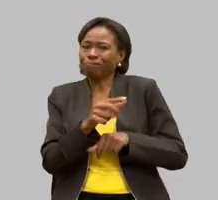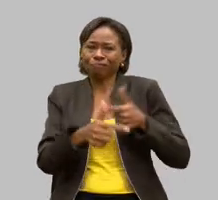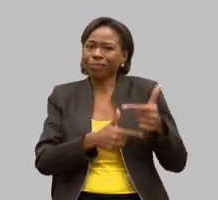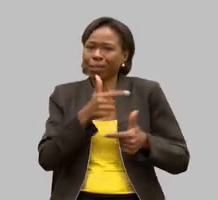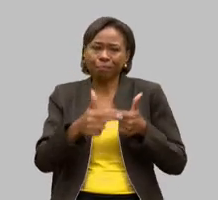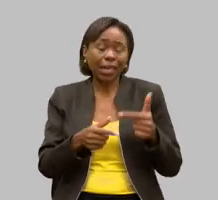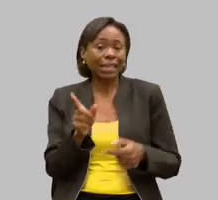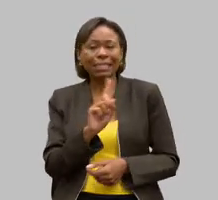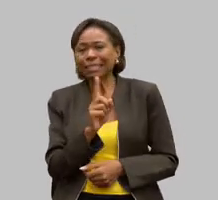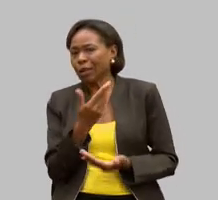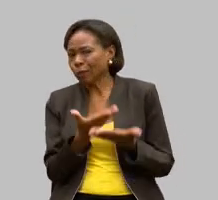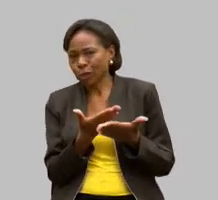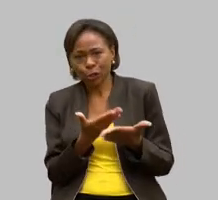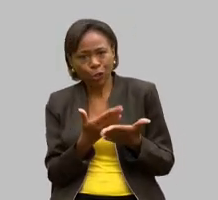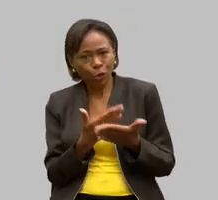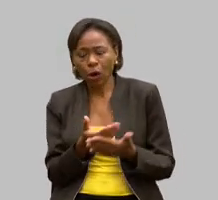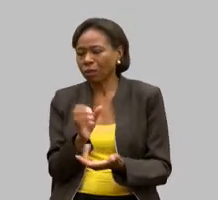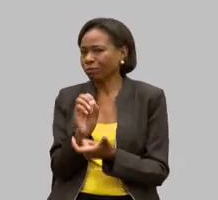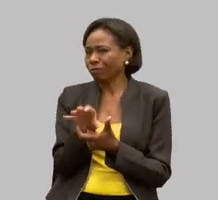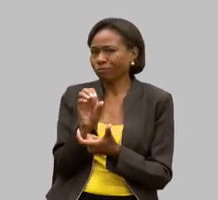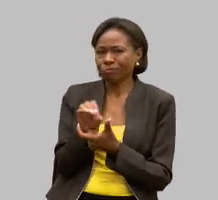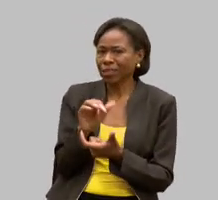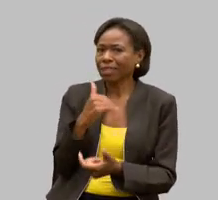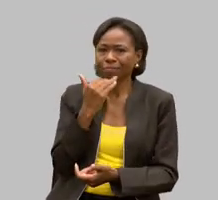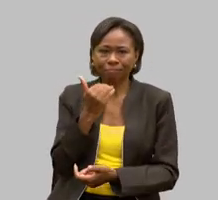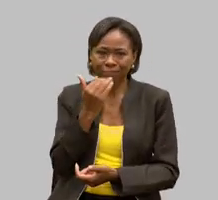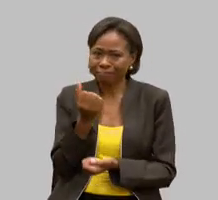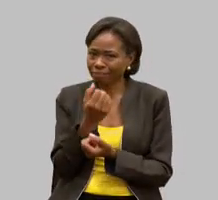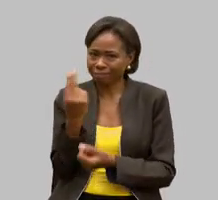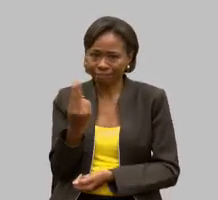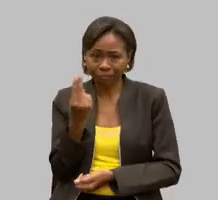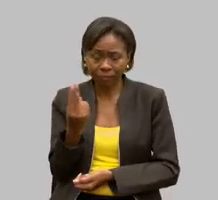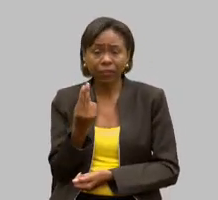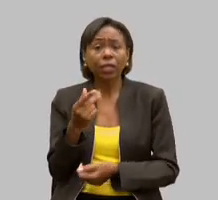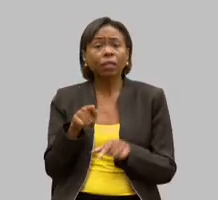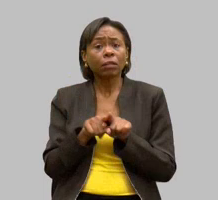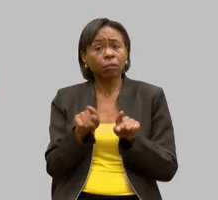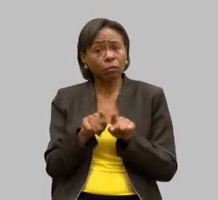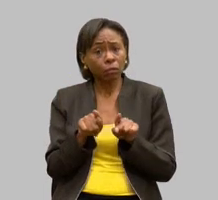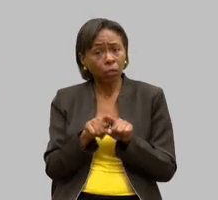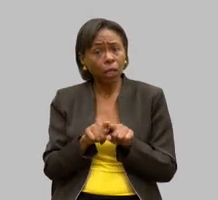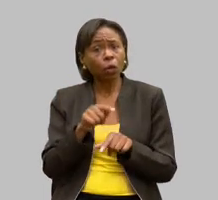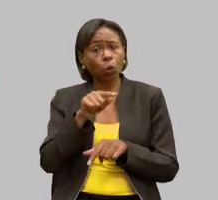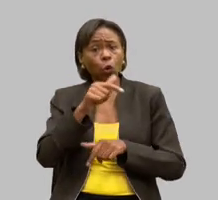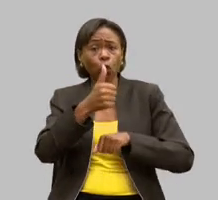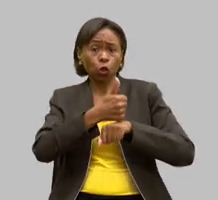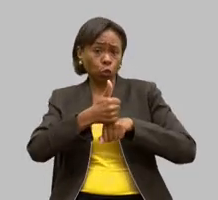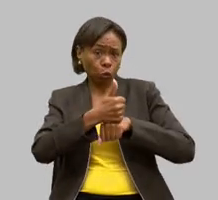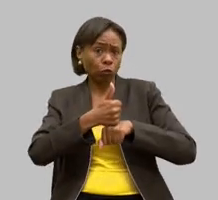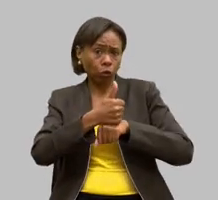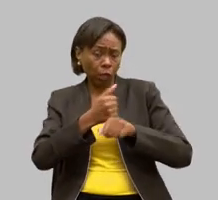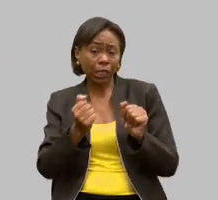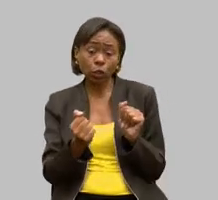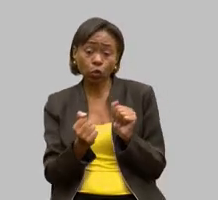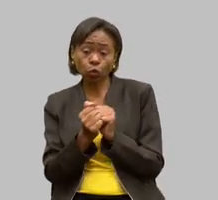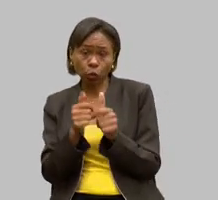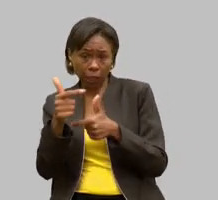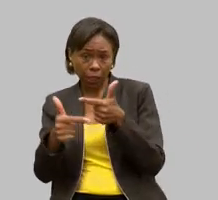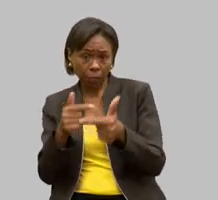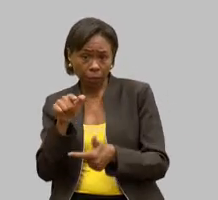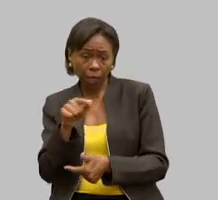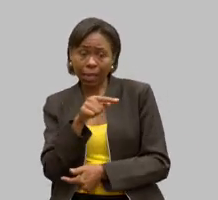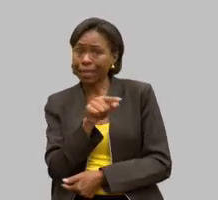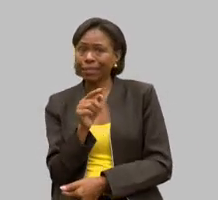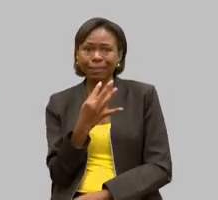que não vai ser alfabetizado e praticamente até os próprios profissionais que trabalham com pessoas com deficiência desconhecem